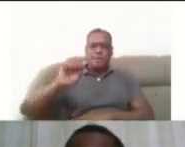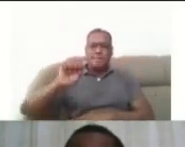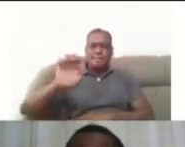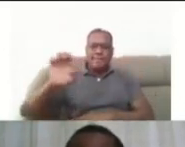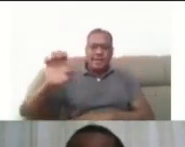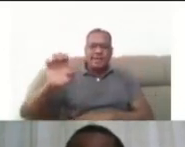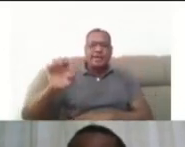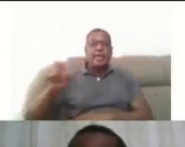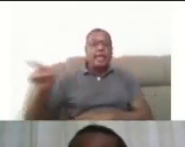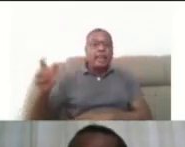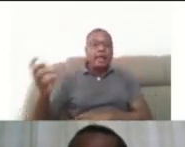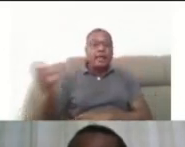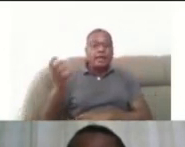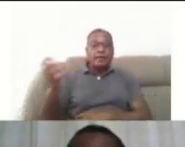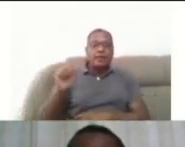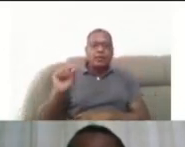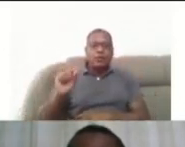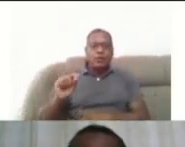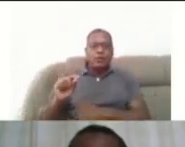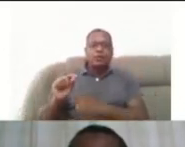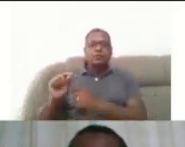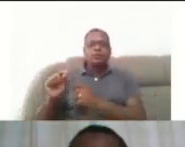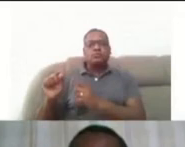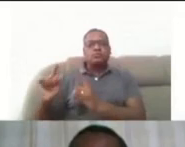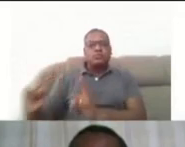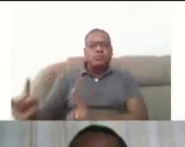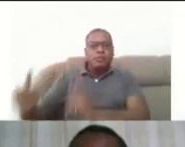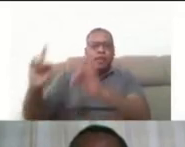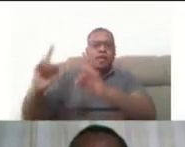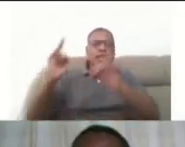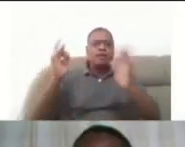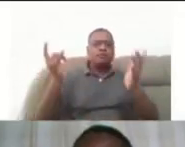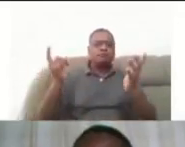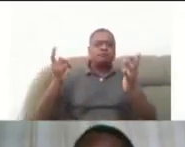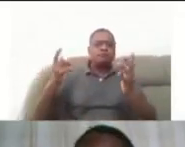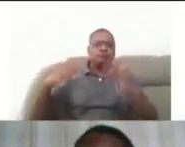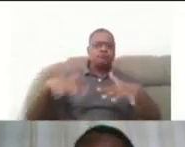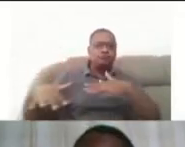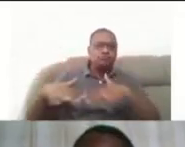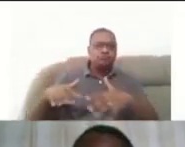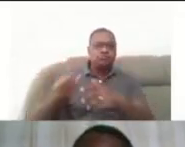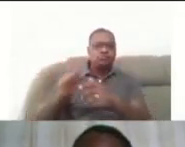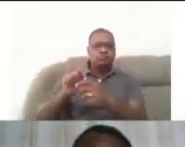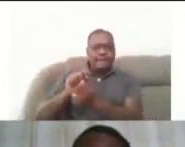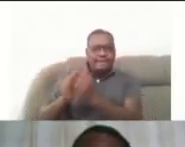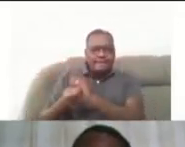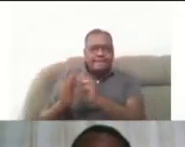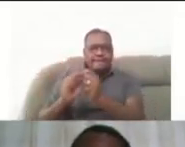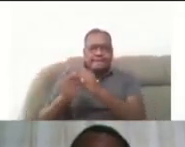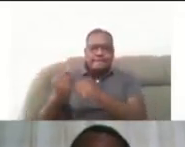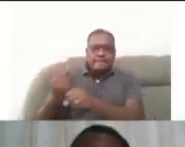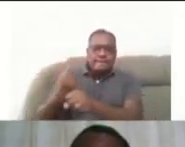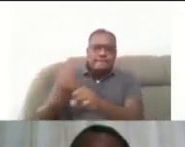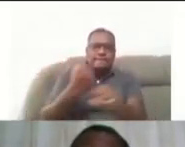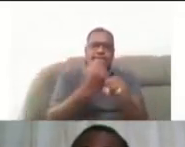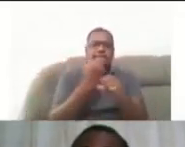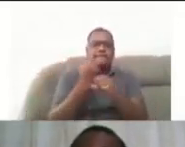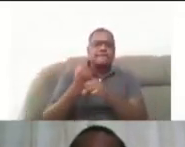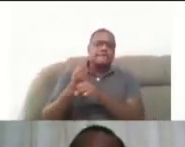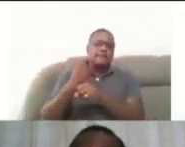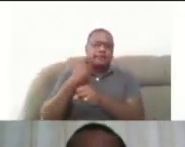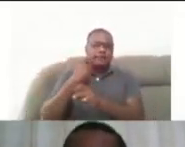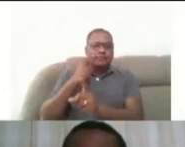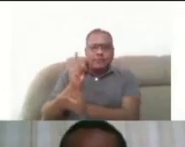implementação de obras de adequação em acessibilidade através de diagnósticos, levantamento dos serviços e